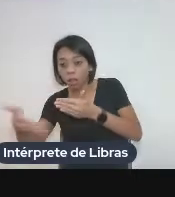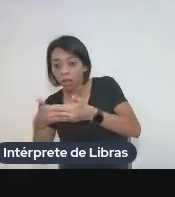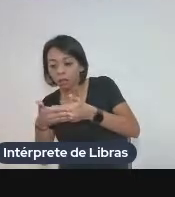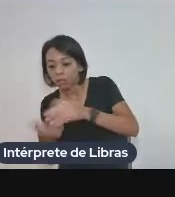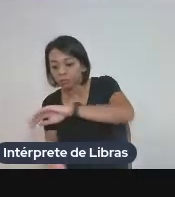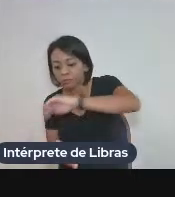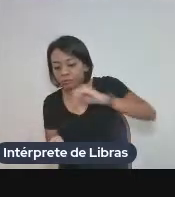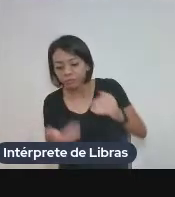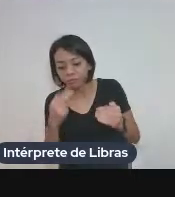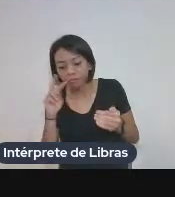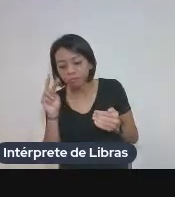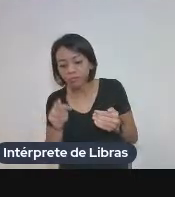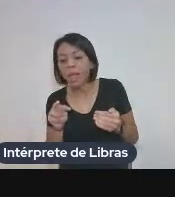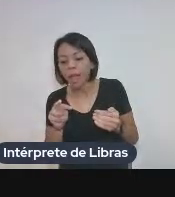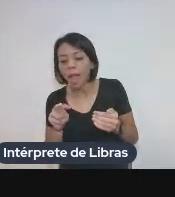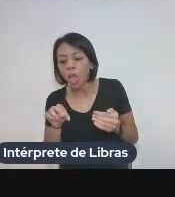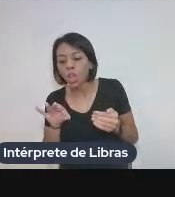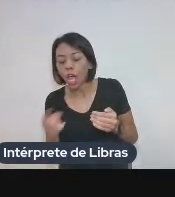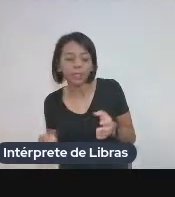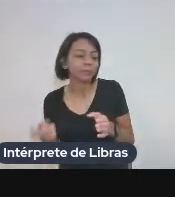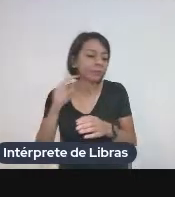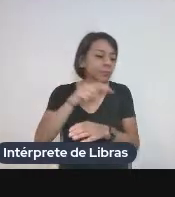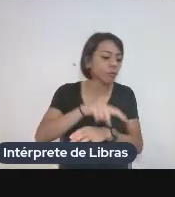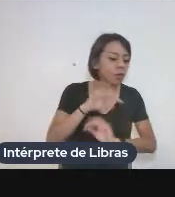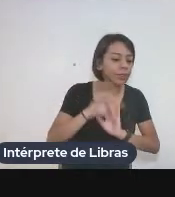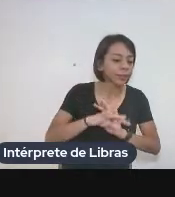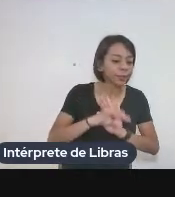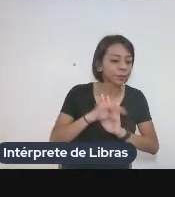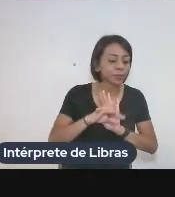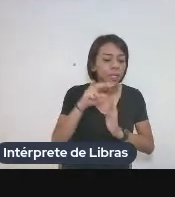que ir até o final ler as notas e voltar para o texto